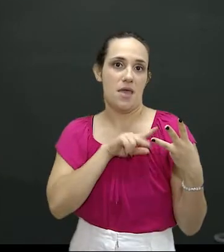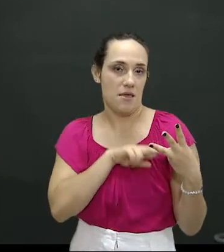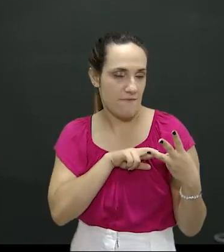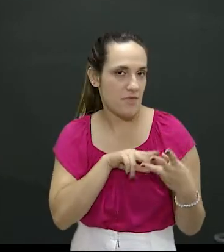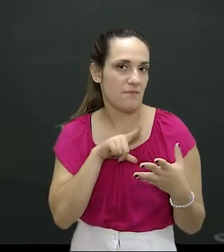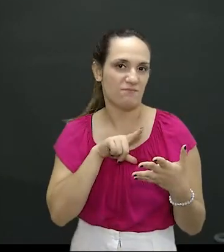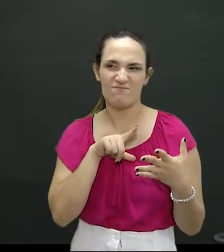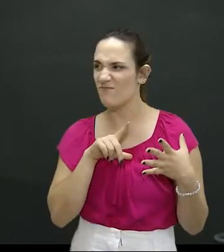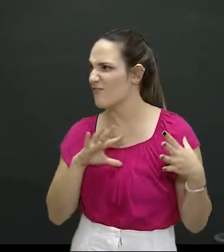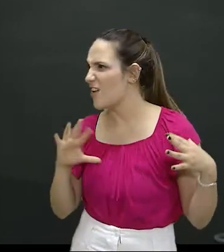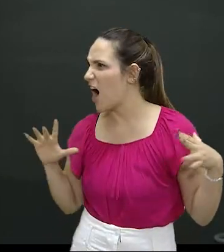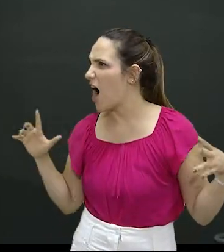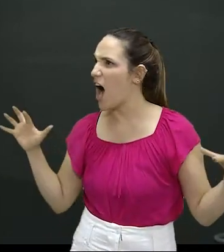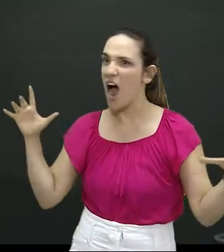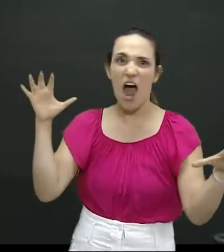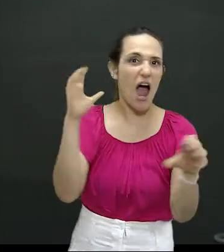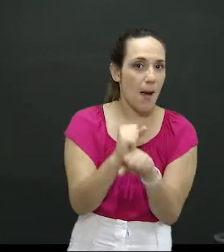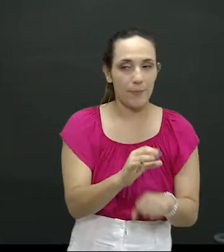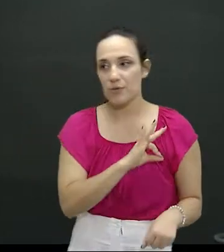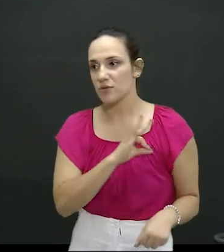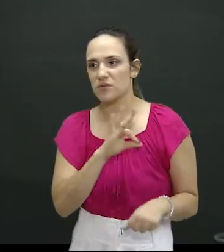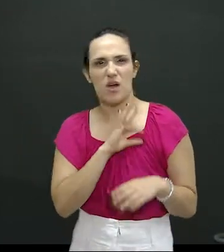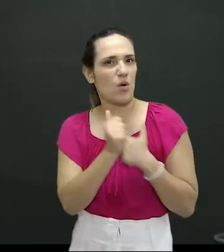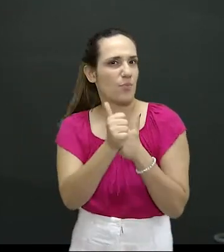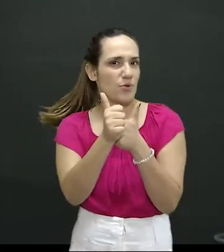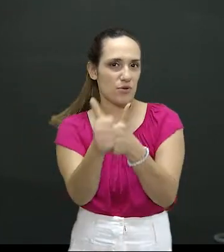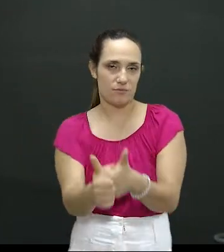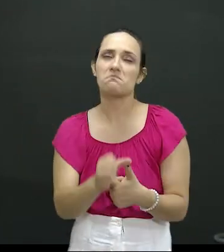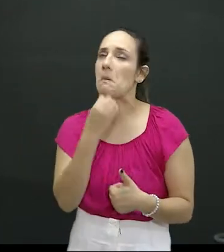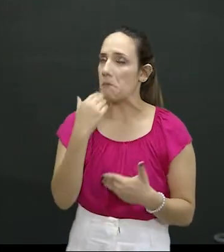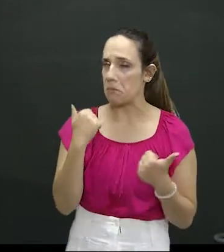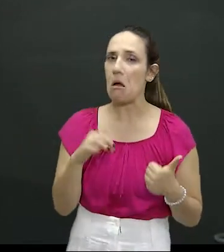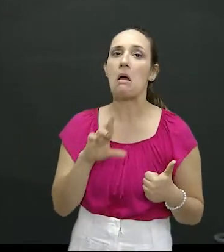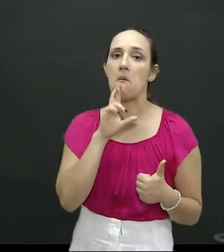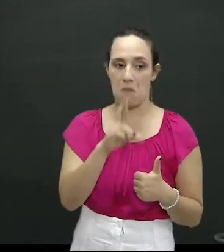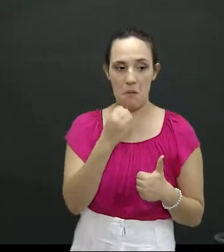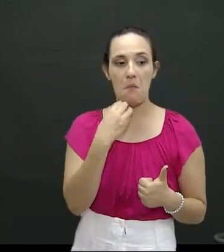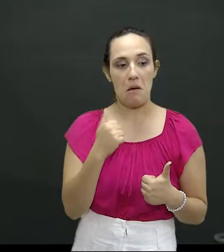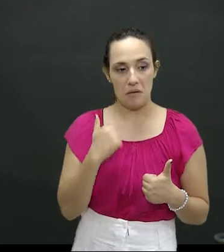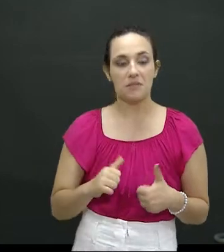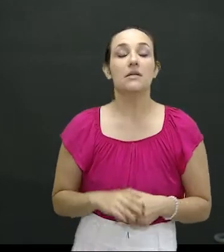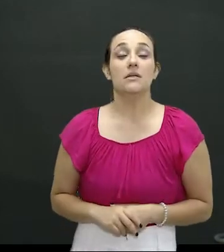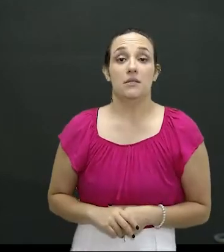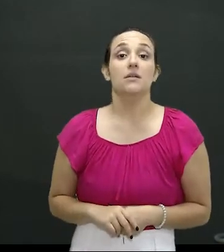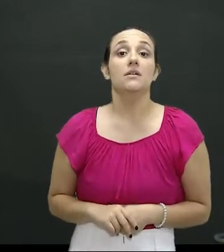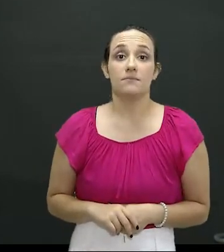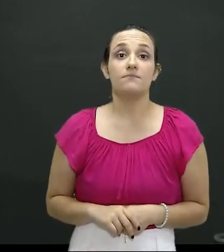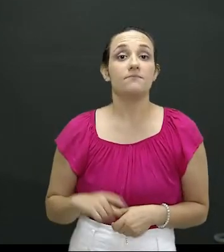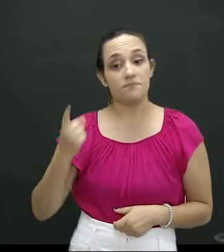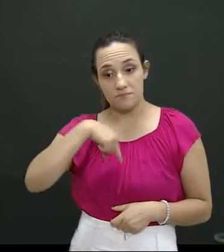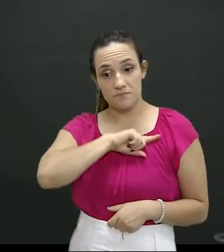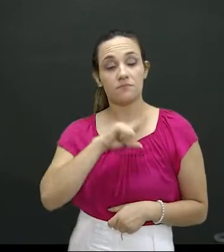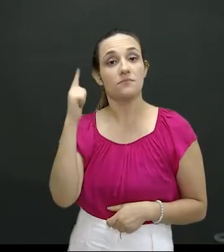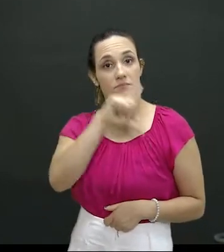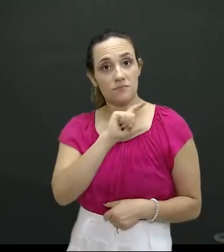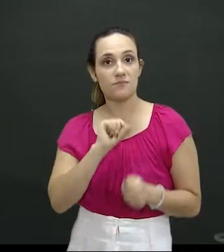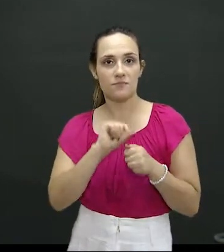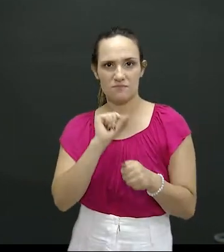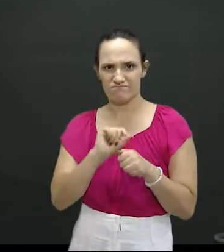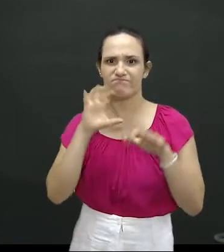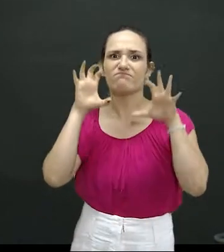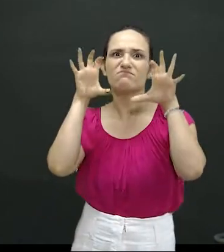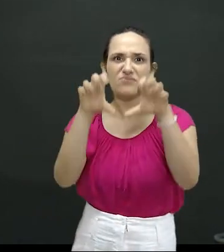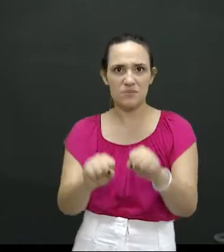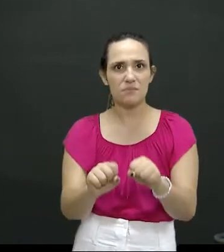que atuaram. Especificamente a Defron foi bastante proveitoso. Durante essa atuação, realizamos uma considerável